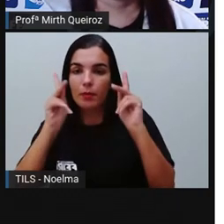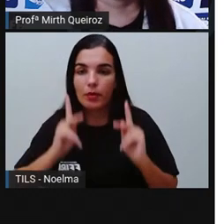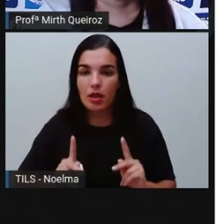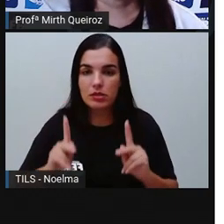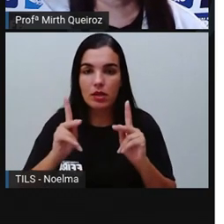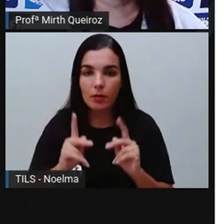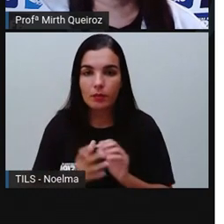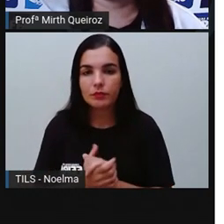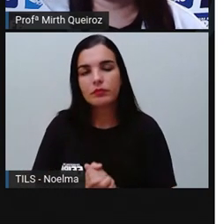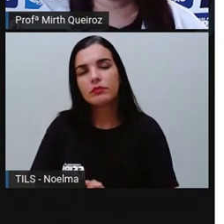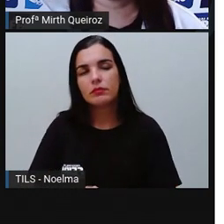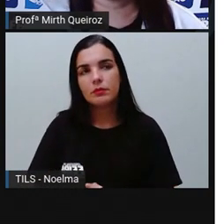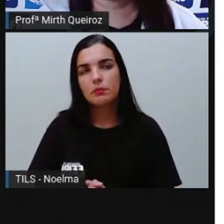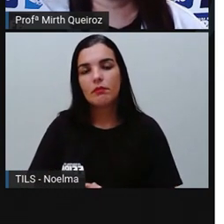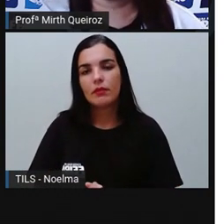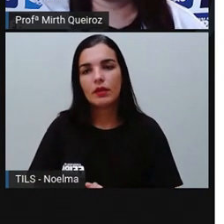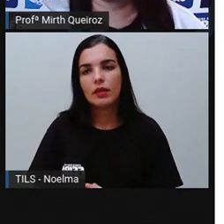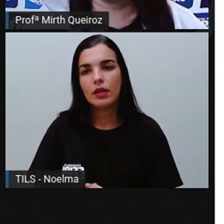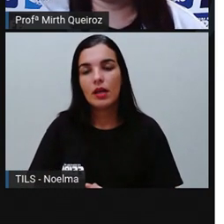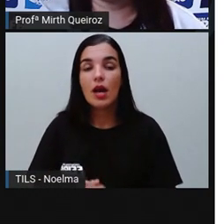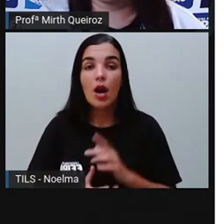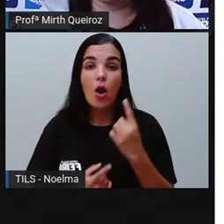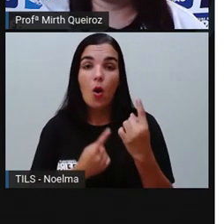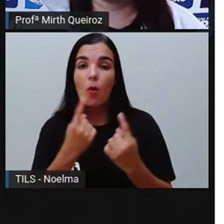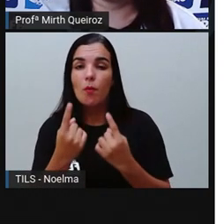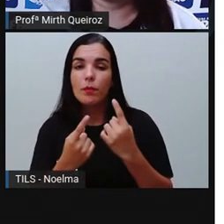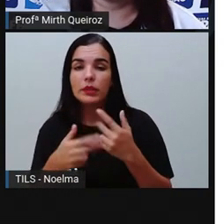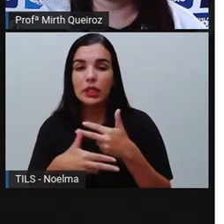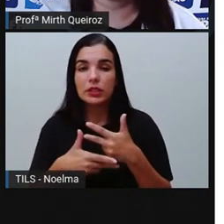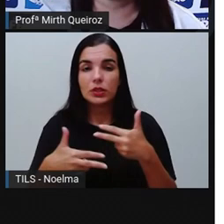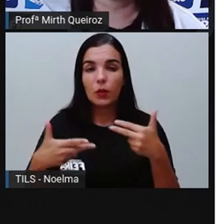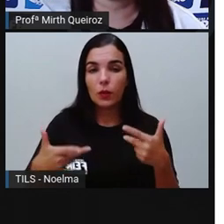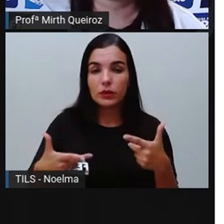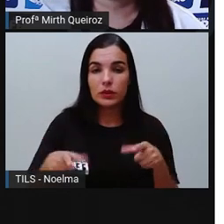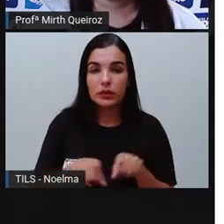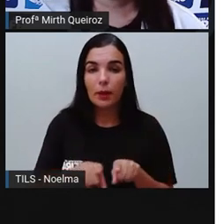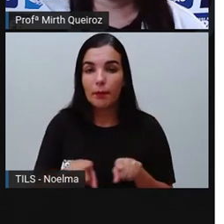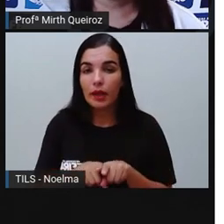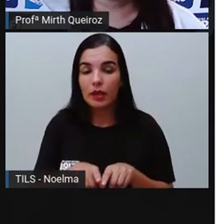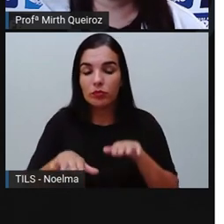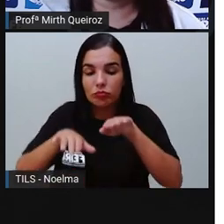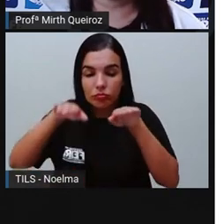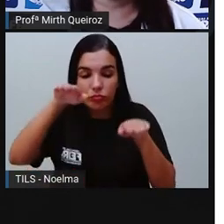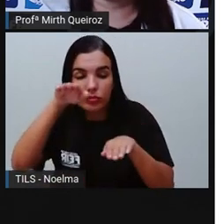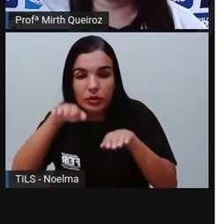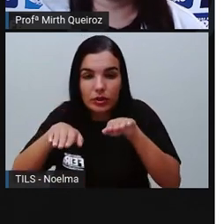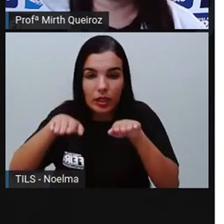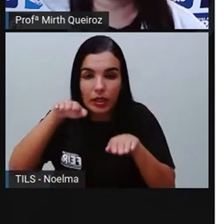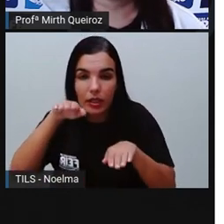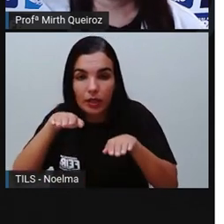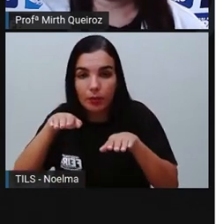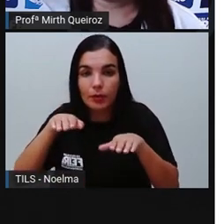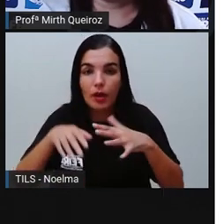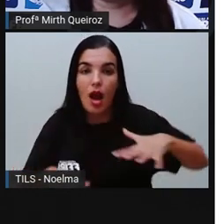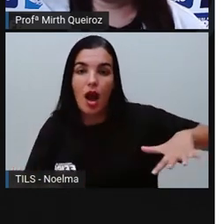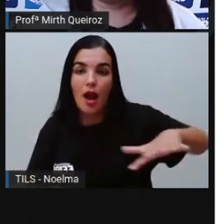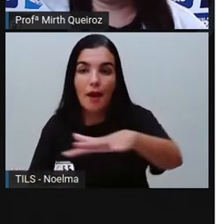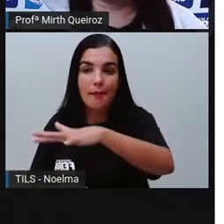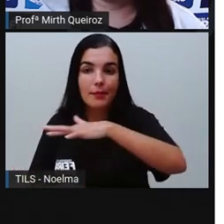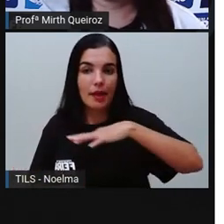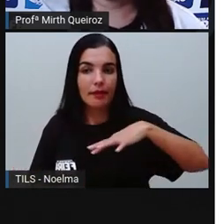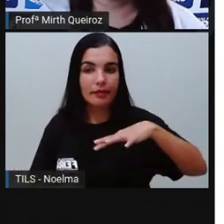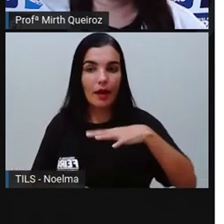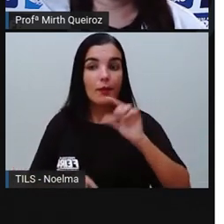Uma das causas de desequilíbrio ambiental é a poluição. Trata-se do acréscimo ao